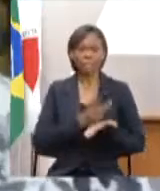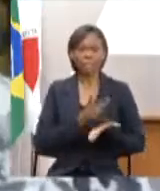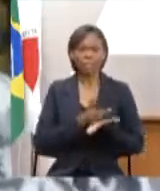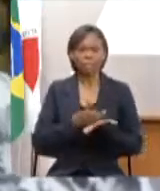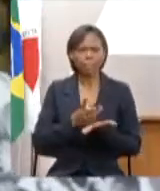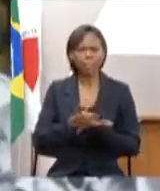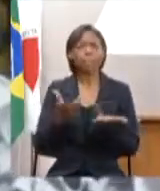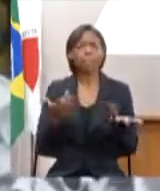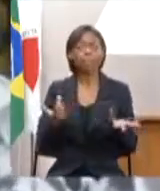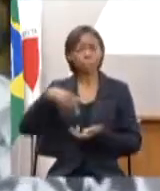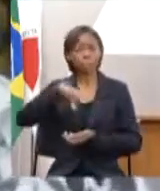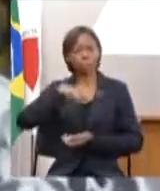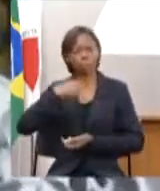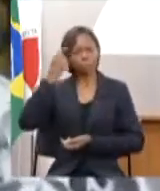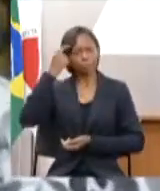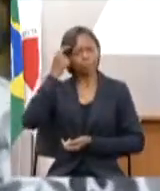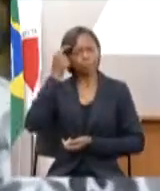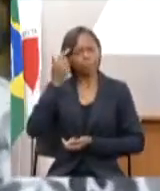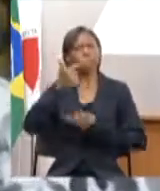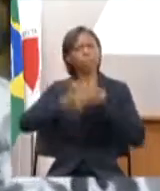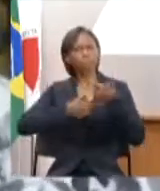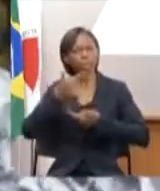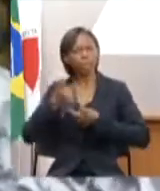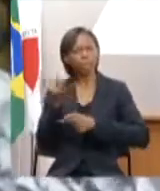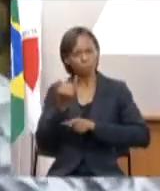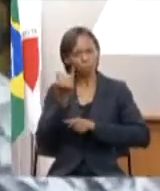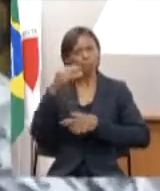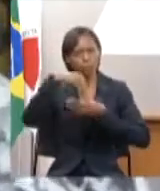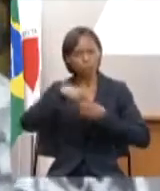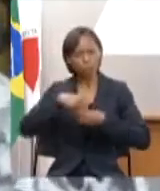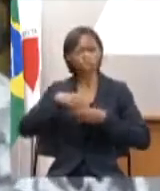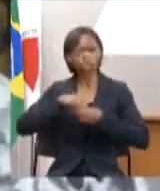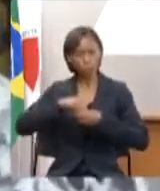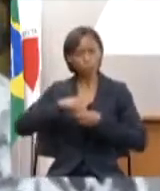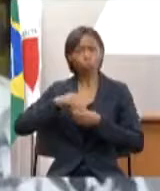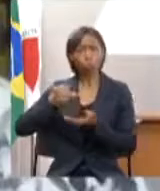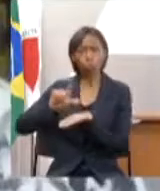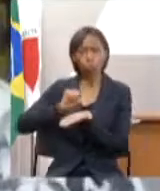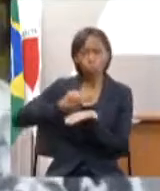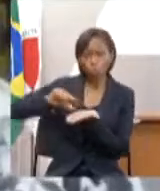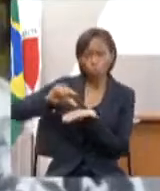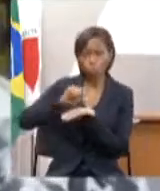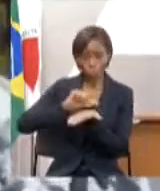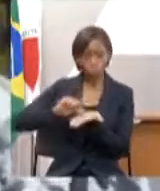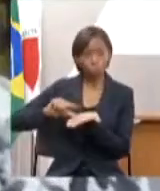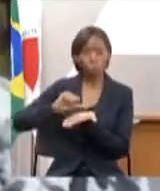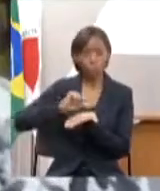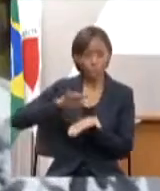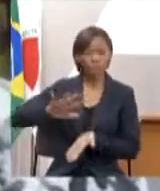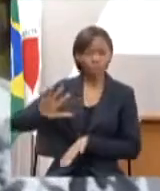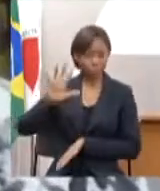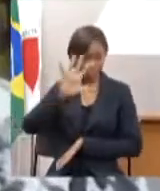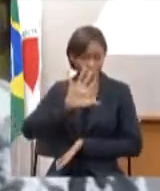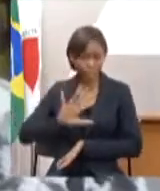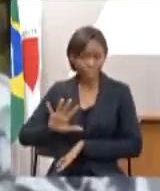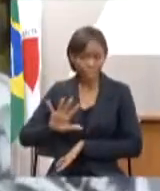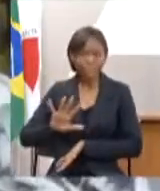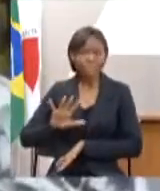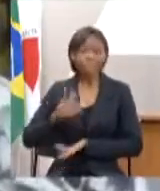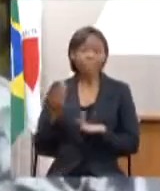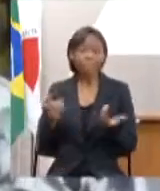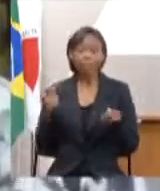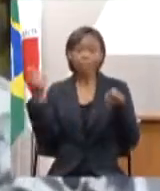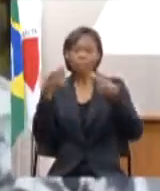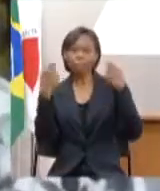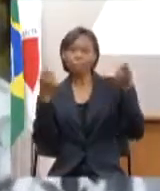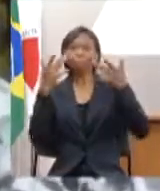proporciona aqui dentro do Vale do Mucuri e quando eu falo do FES do Festival Nacional de Teatro de Teófilo Ottoni foi um festival que a